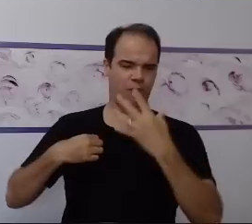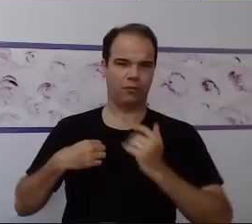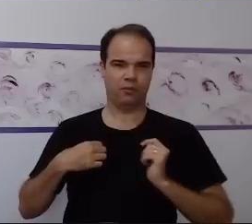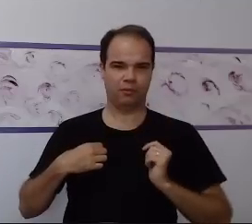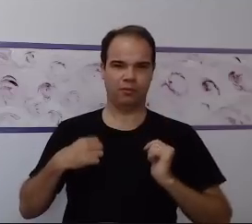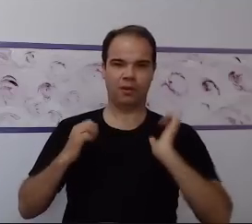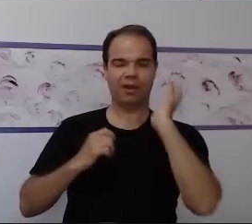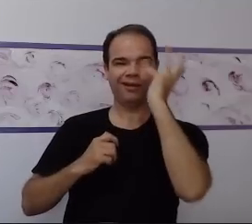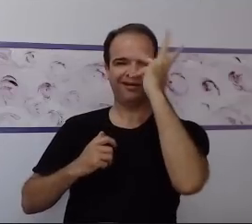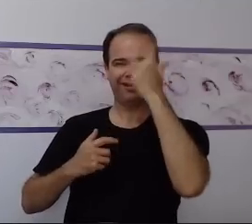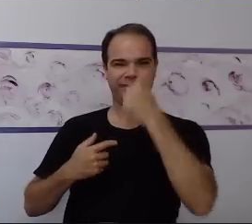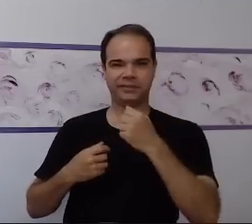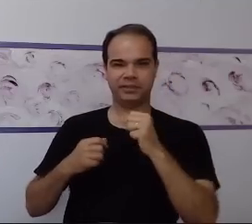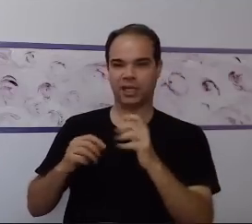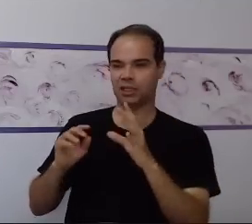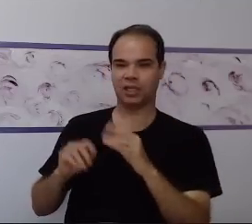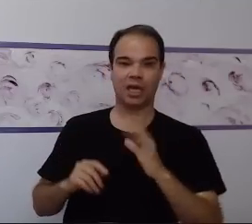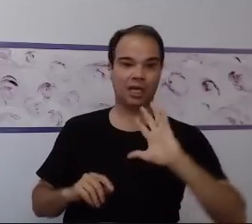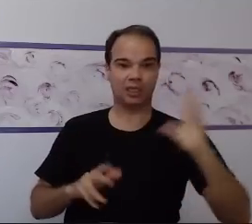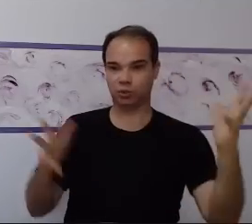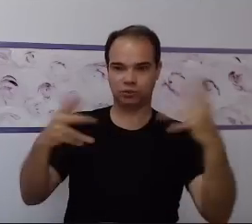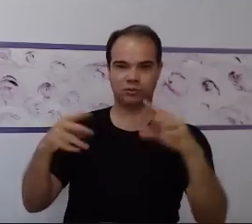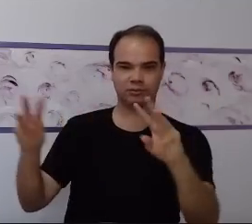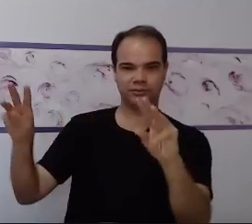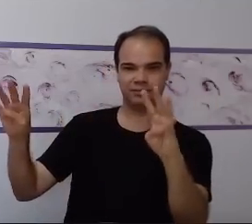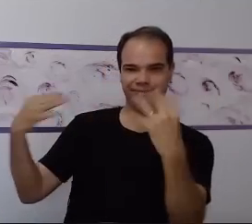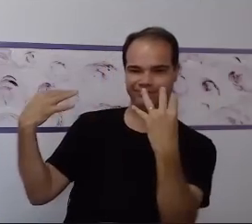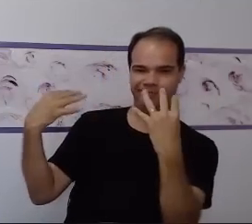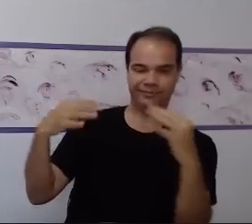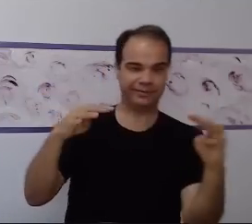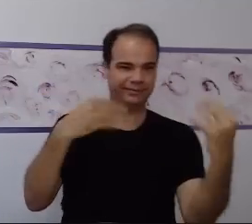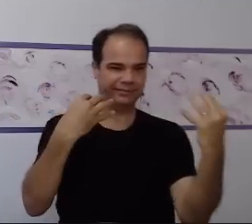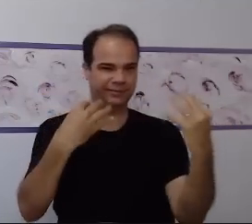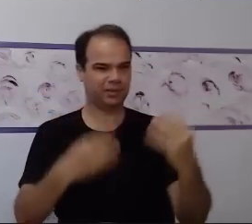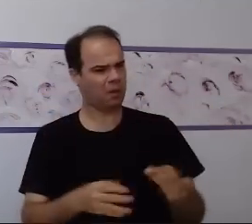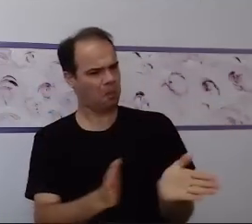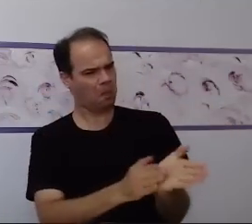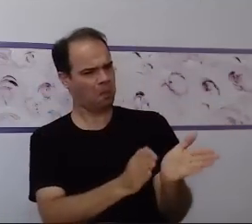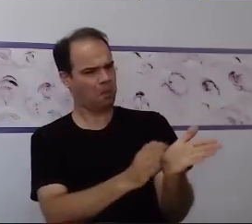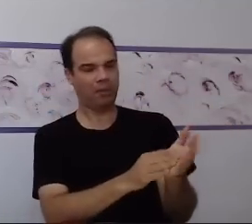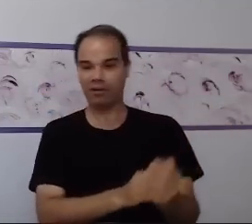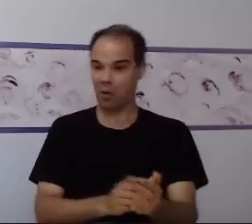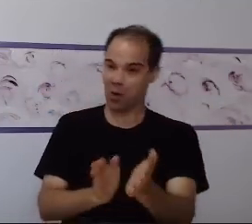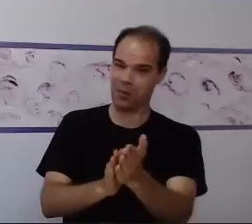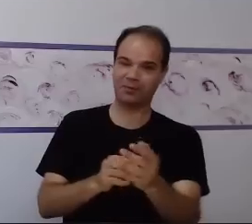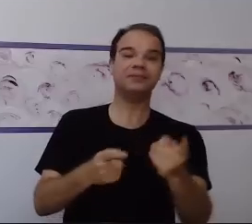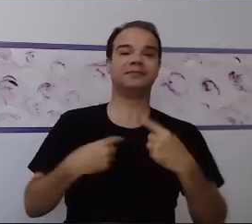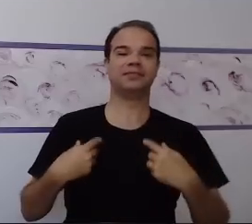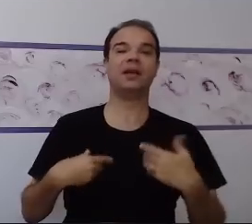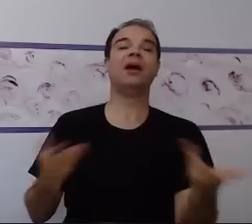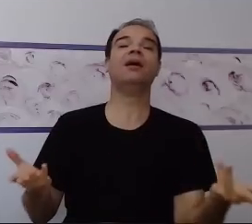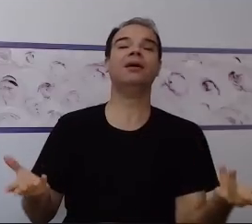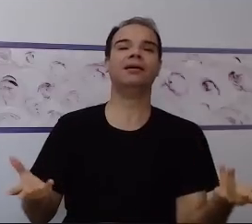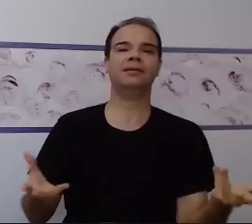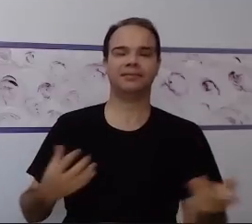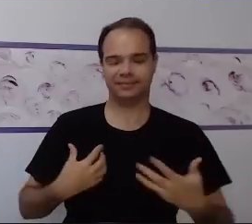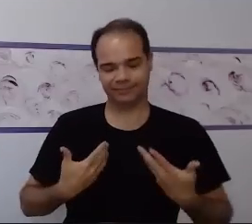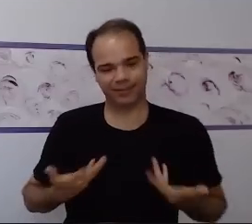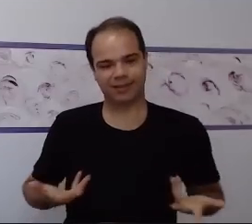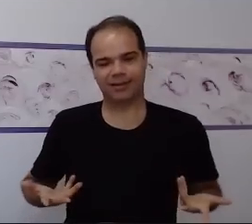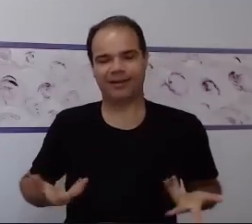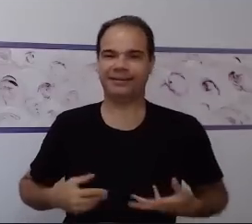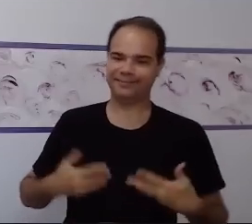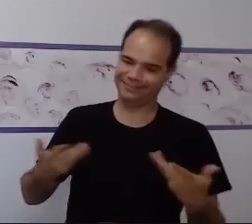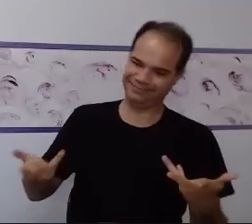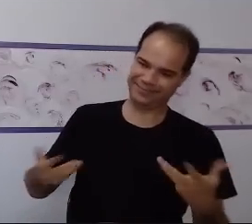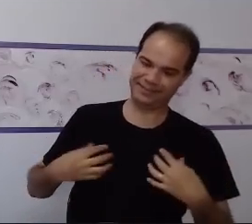rua e todo mundo olha para você e te elogia, o você vai fazer? Você vai continuar. Não